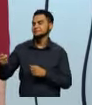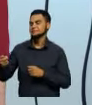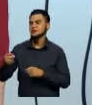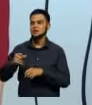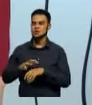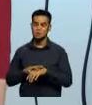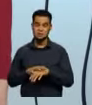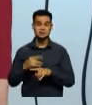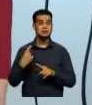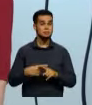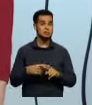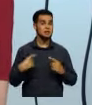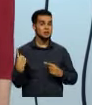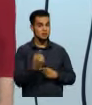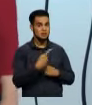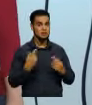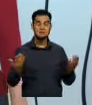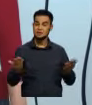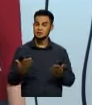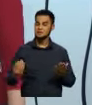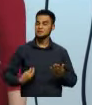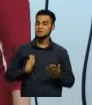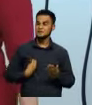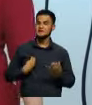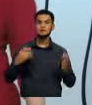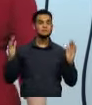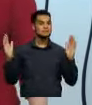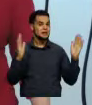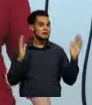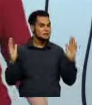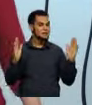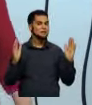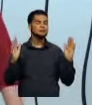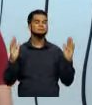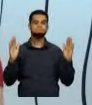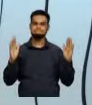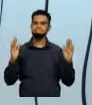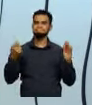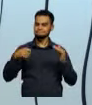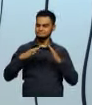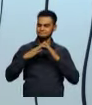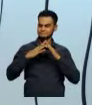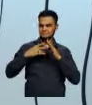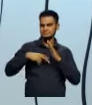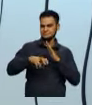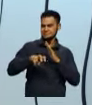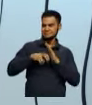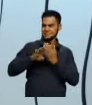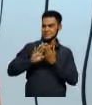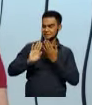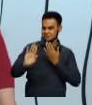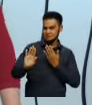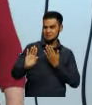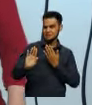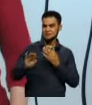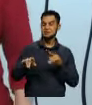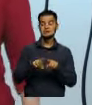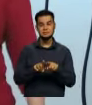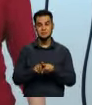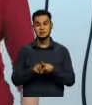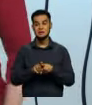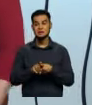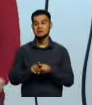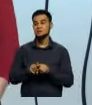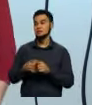passando por um momento em que nós estamos convivendo em isolamento social e convivendo com uma doença que